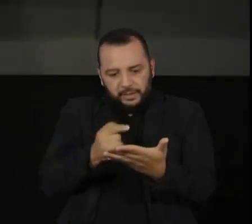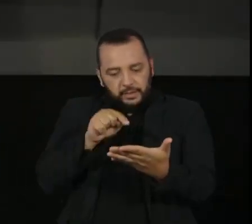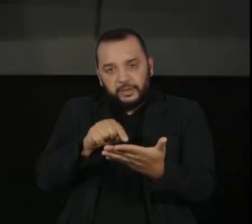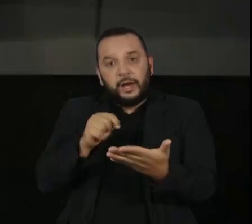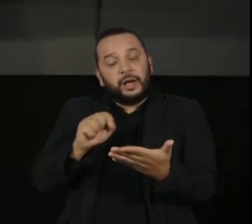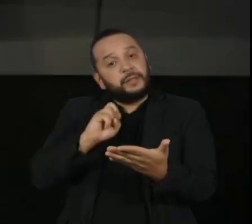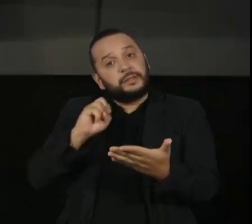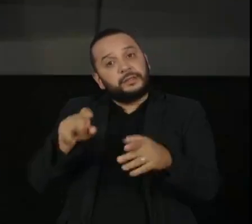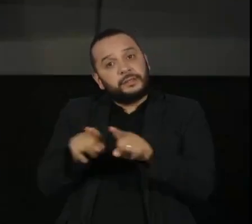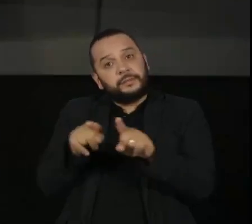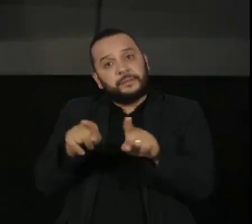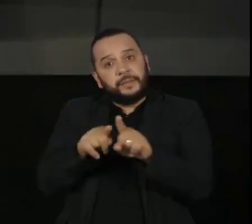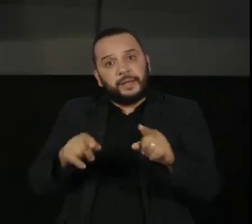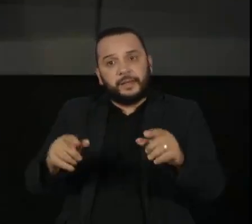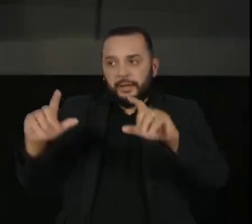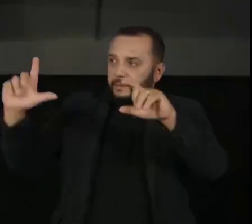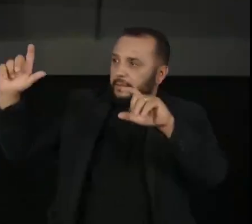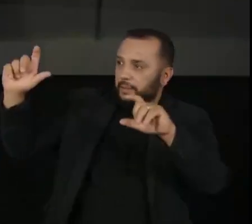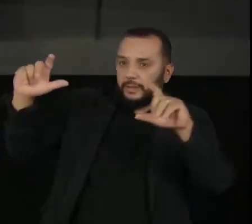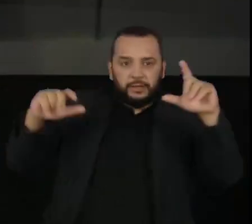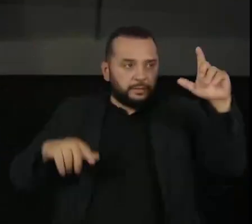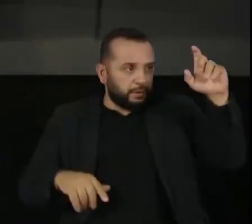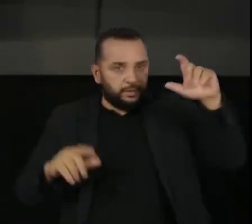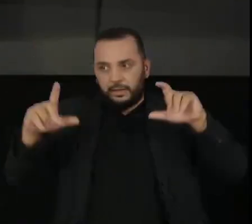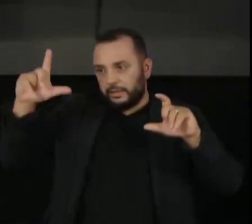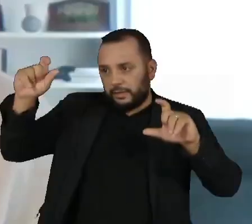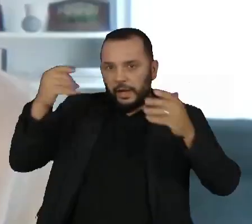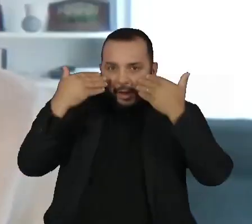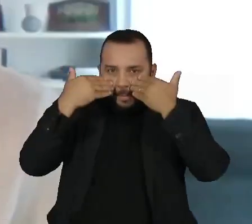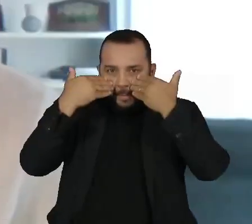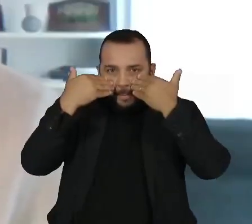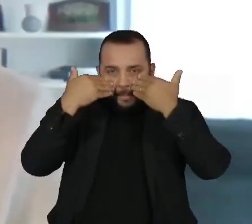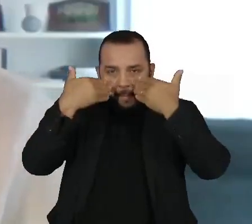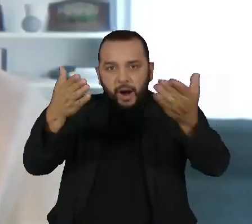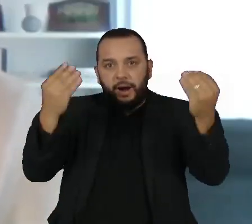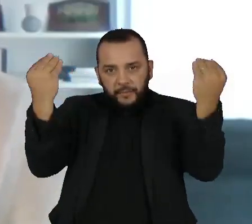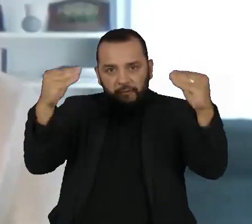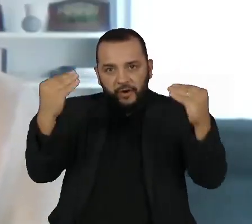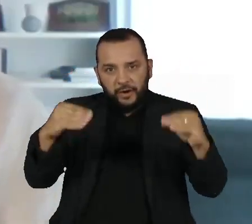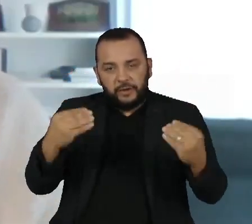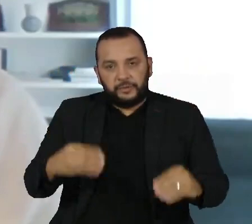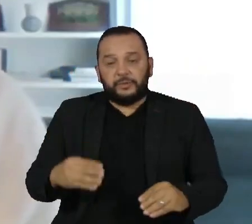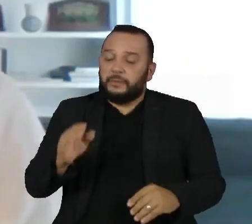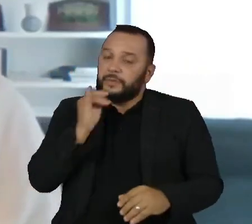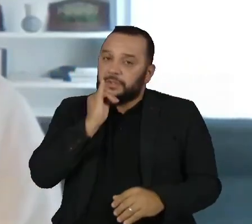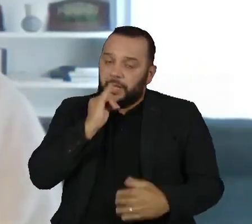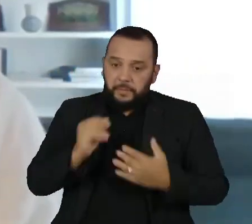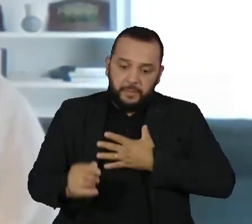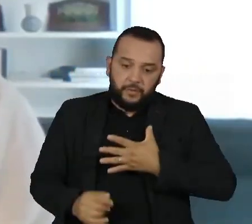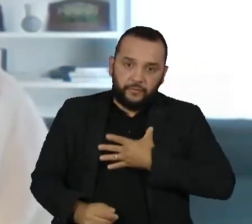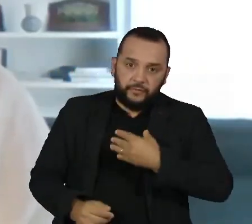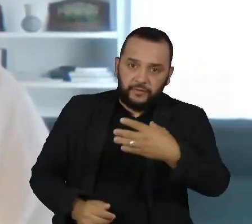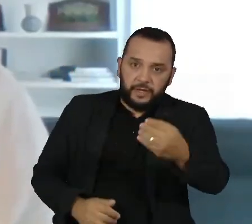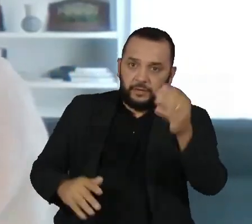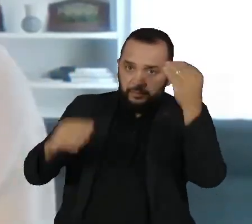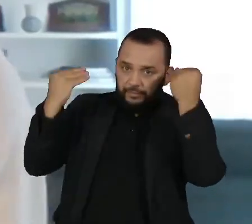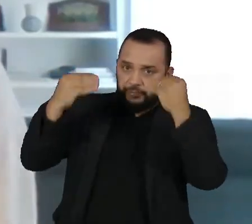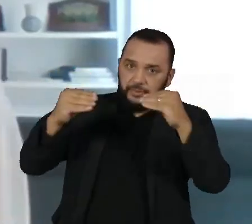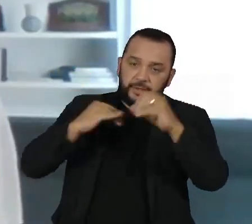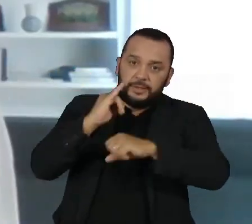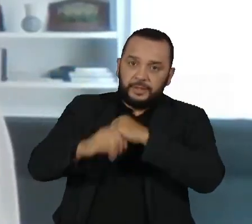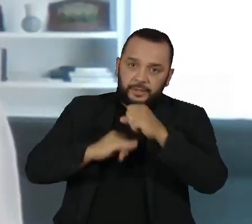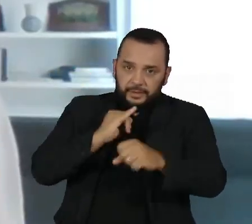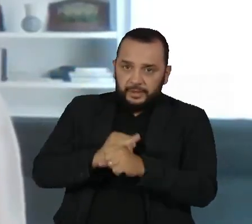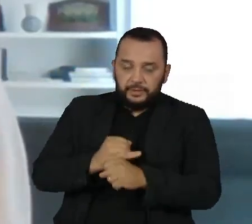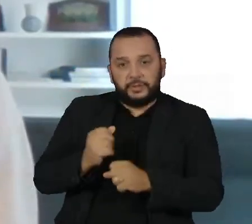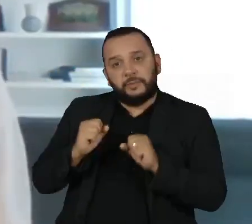é bacana que os pais se atentem para algumas questões. Então, se eu vou publicar uma foto do meu filho na internet, eu posso perguntar